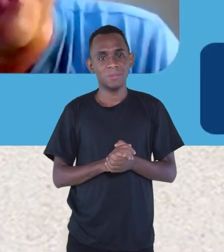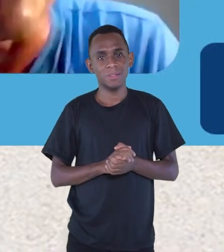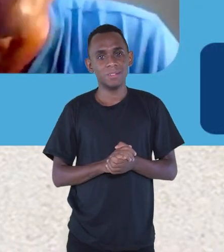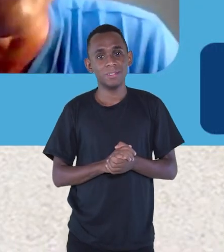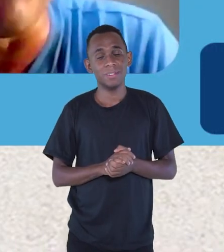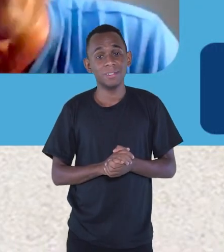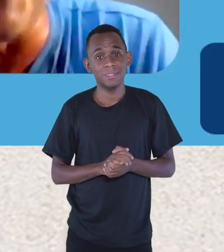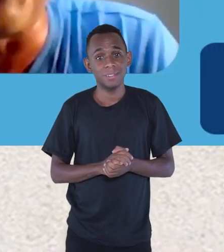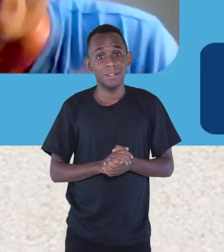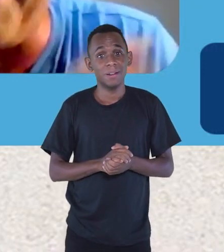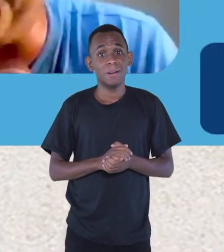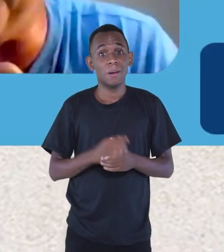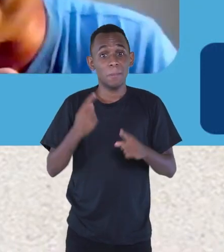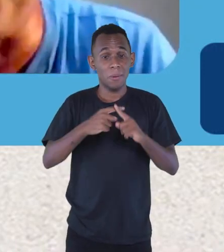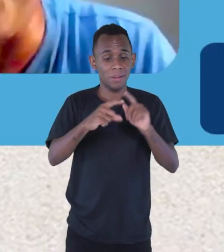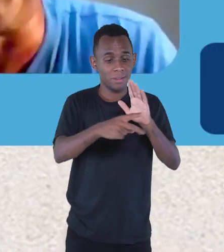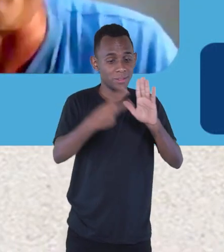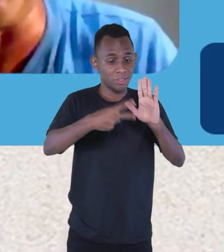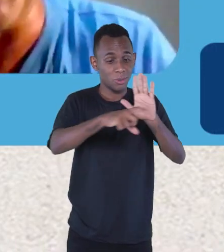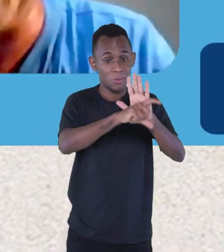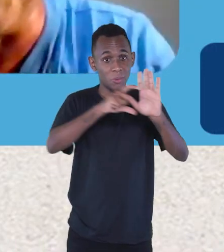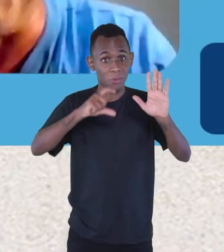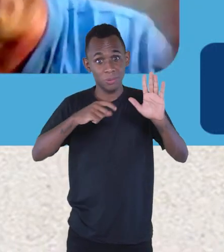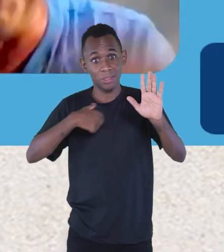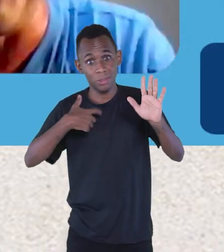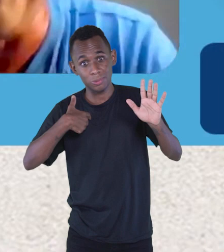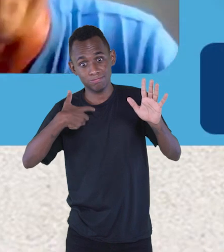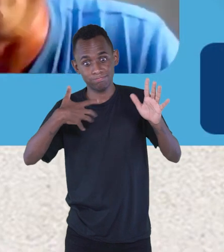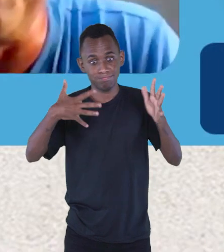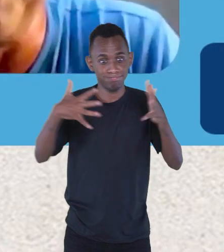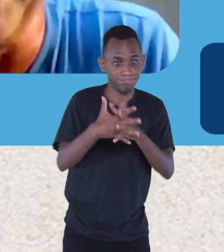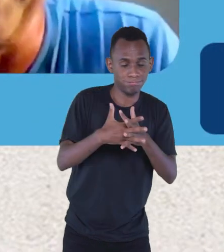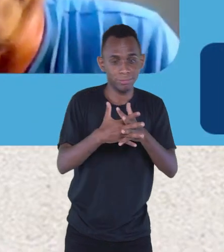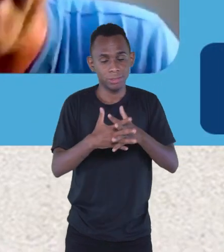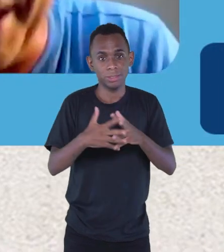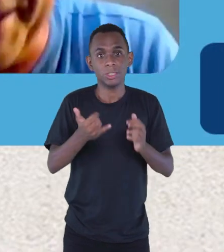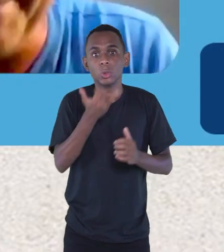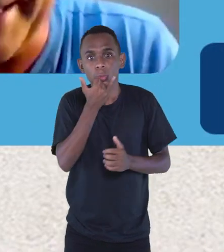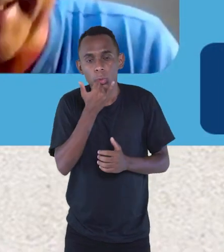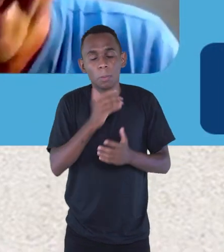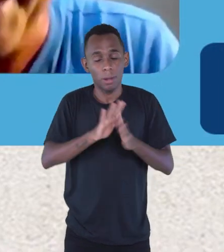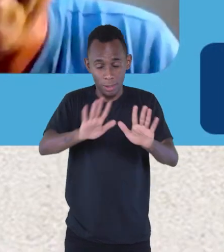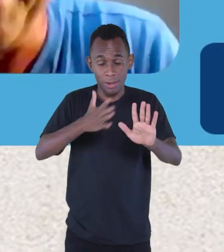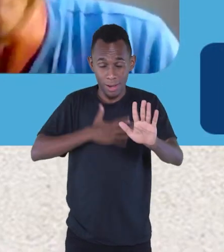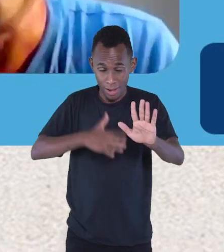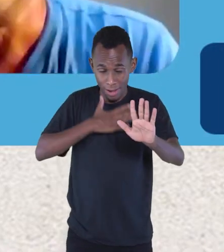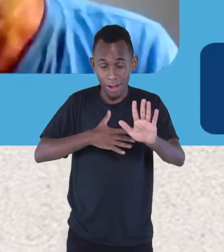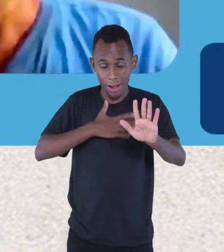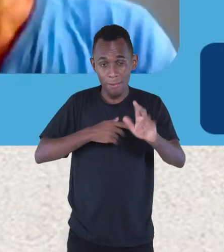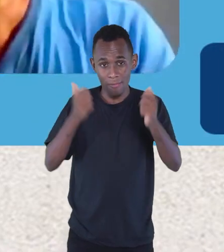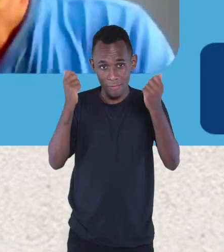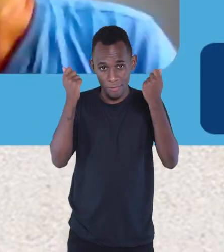Por causa da segunda estrofe, eu me desconcentrei da primeira agora. Peraí, vai sair.